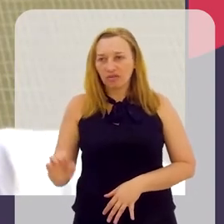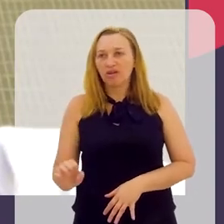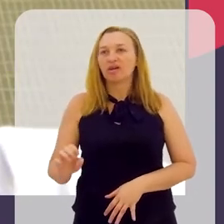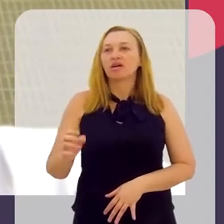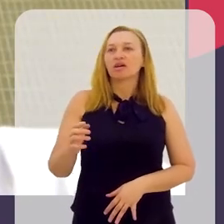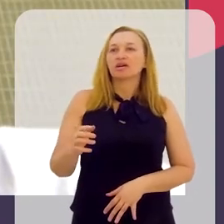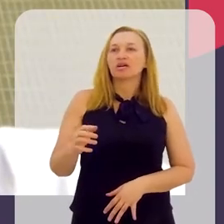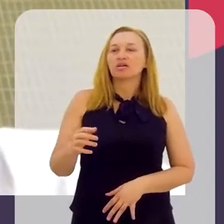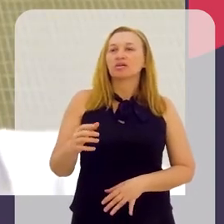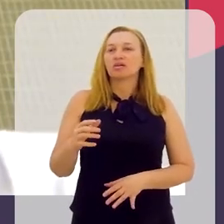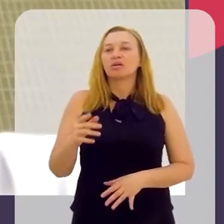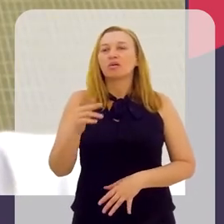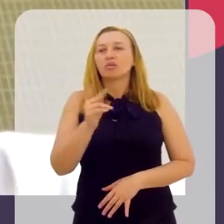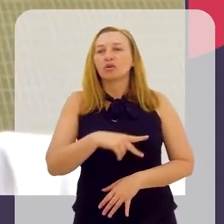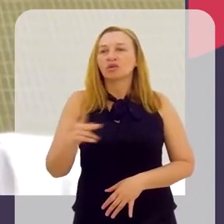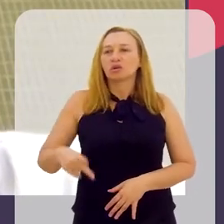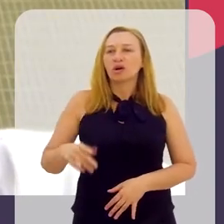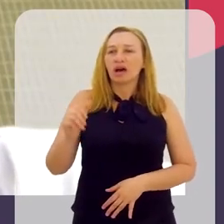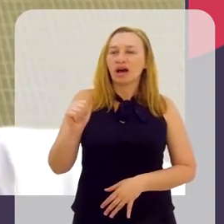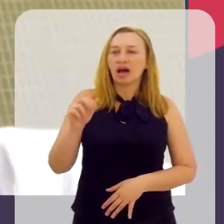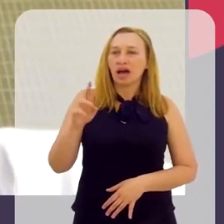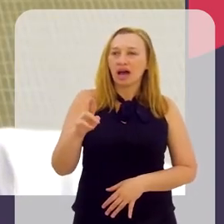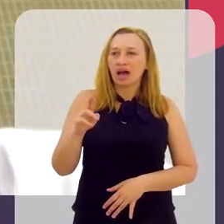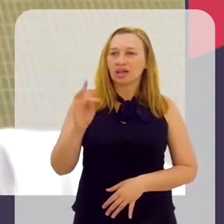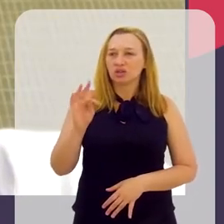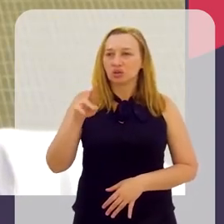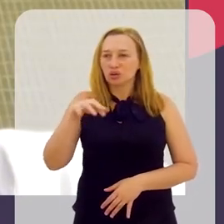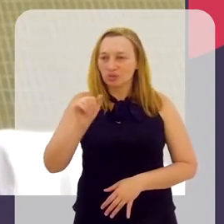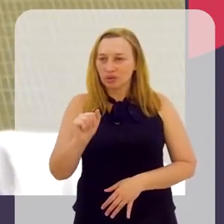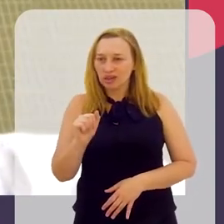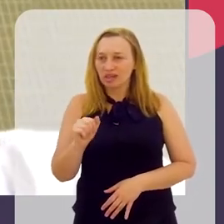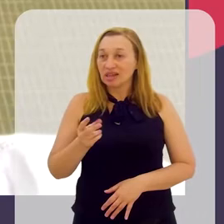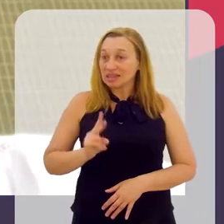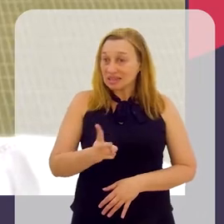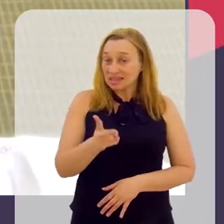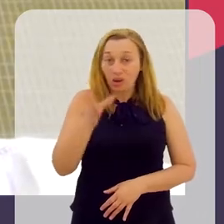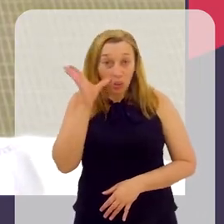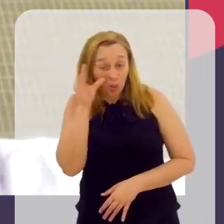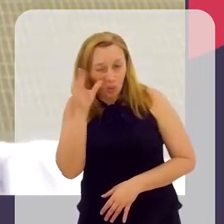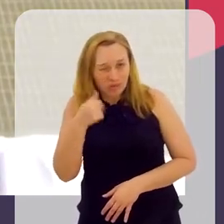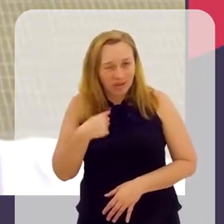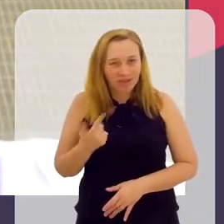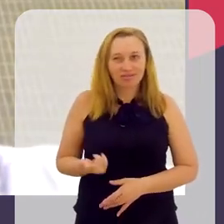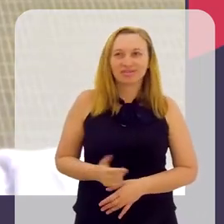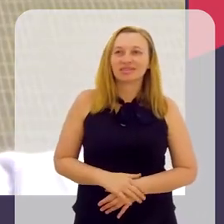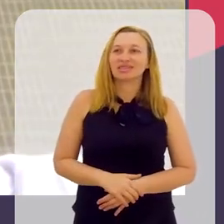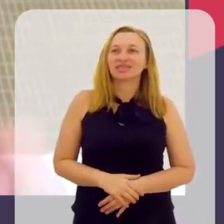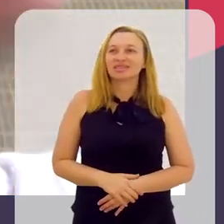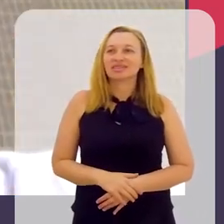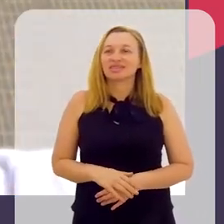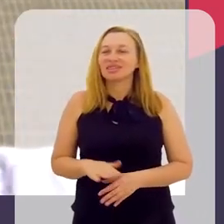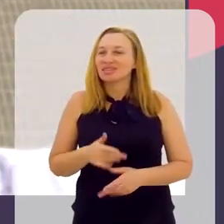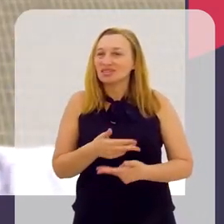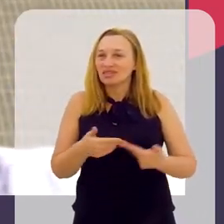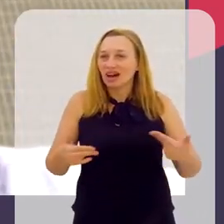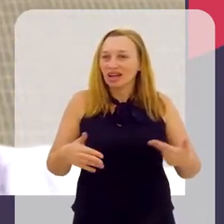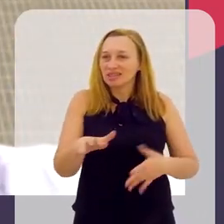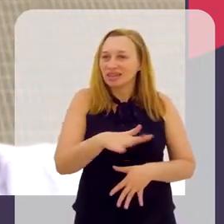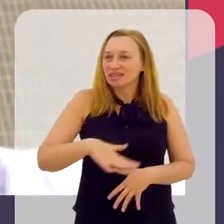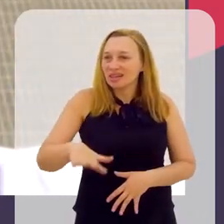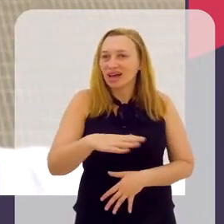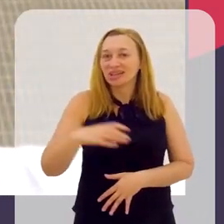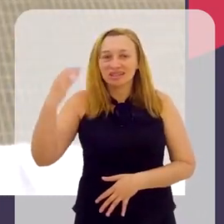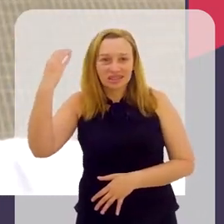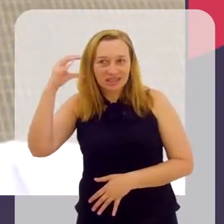que é um professor de astronomia, né? E aí, como eu sempre fui muito curioso, né? Eu fui para todas as áreas